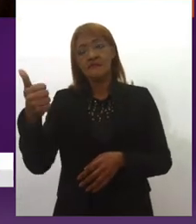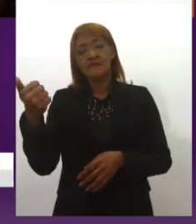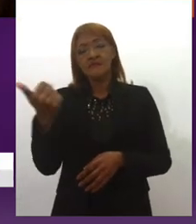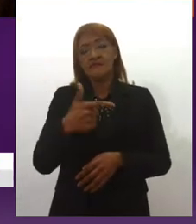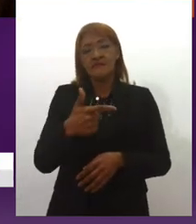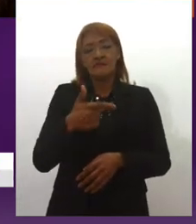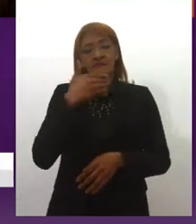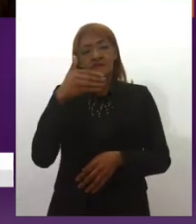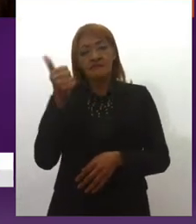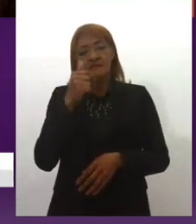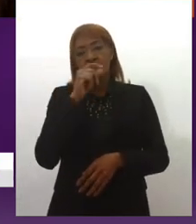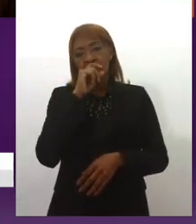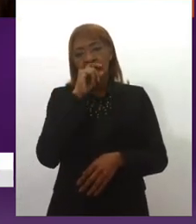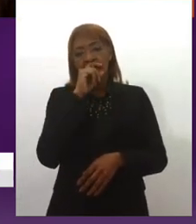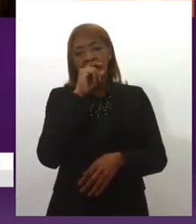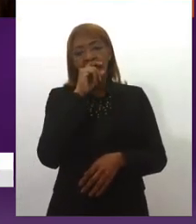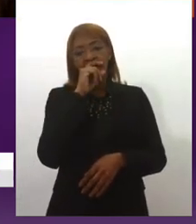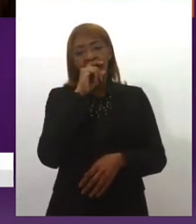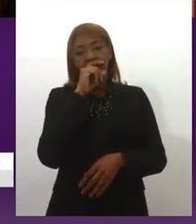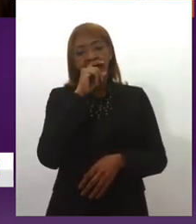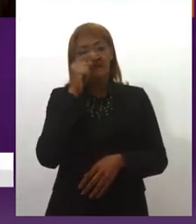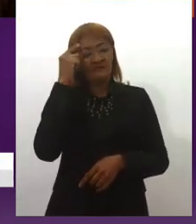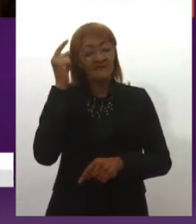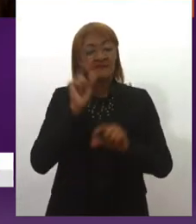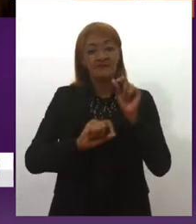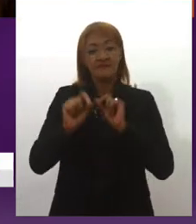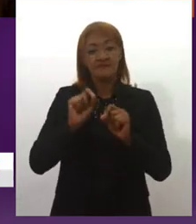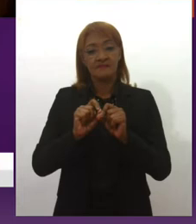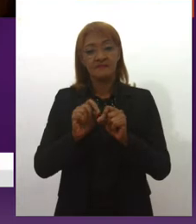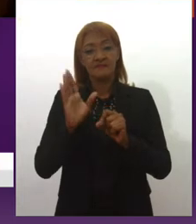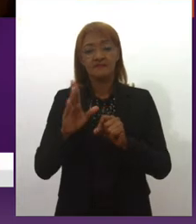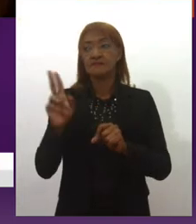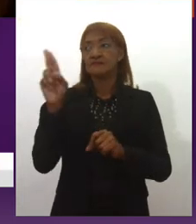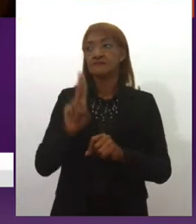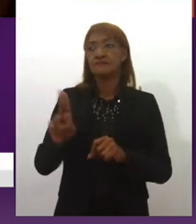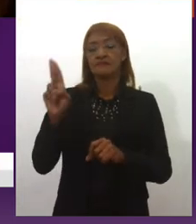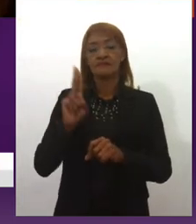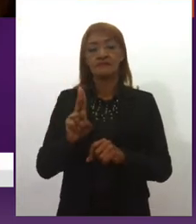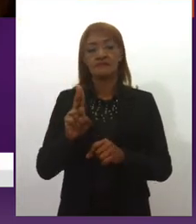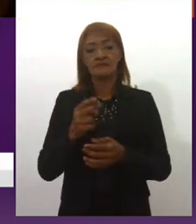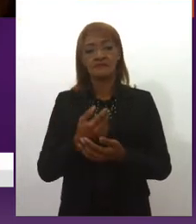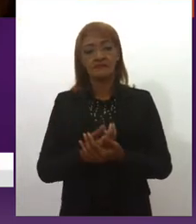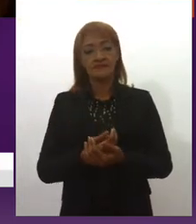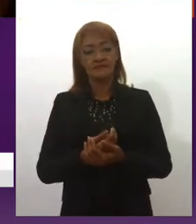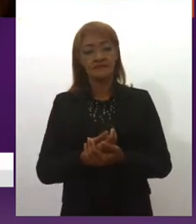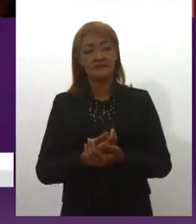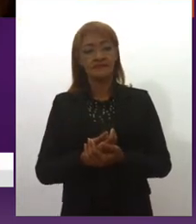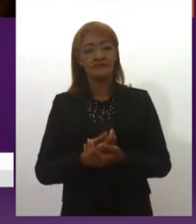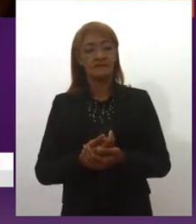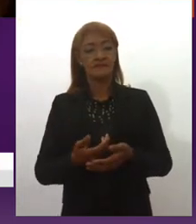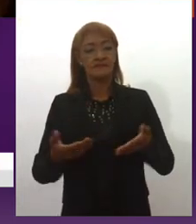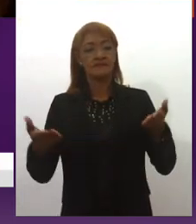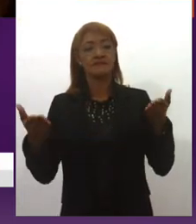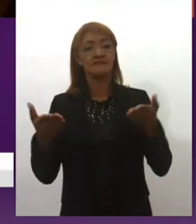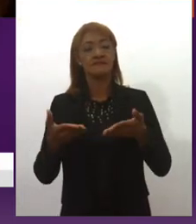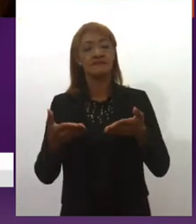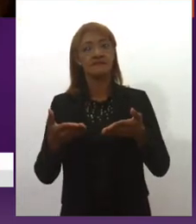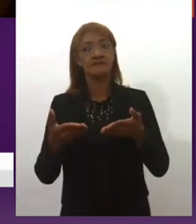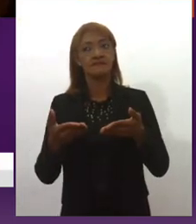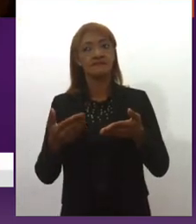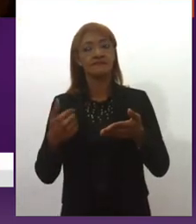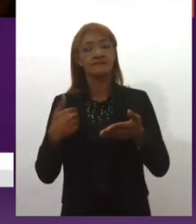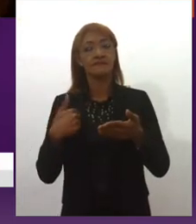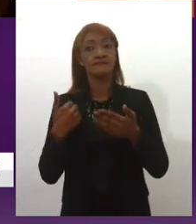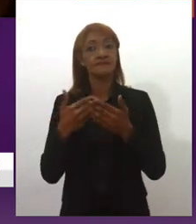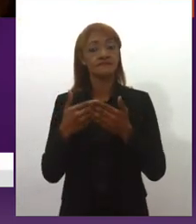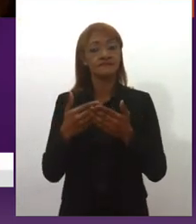tudo é impactado, e pensando assim, no lado da universidade, hoje, eu sempre falo, eu estou na USP, eu me